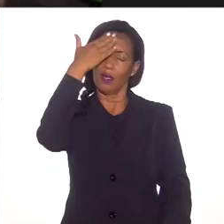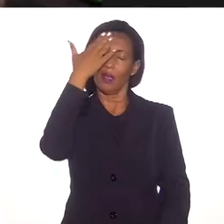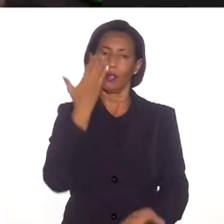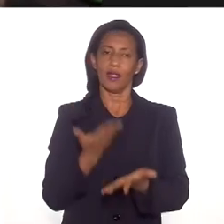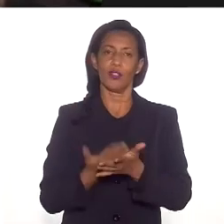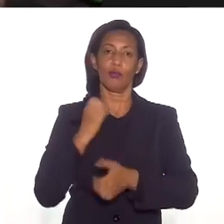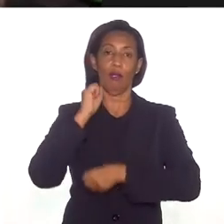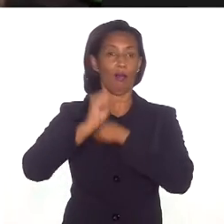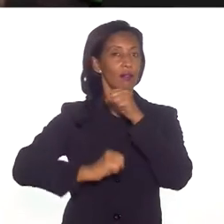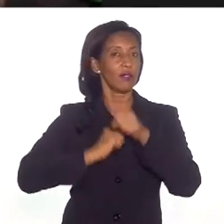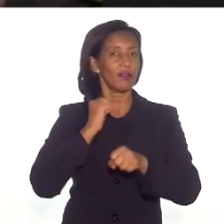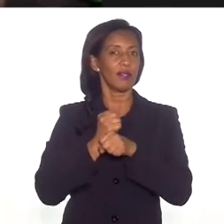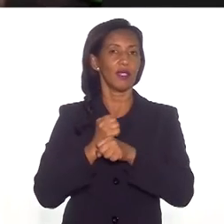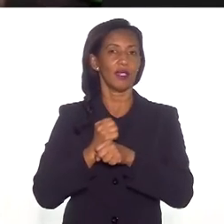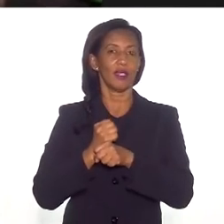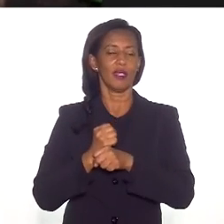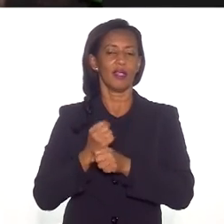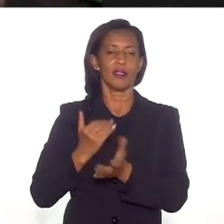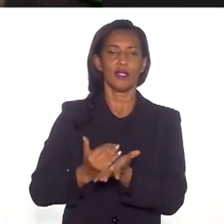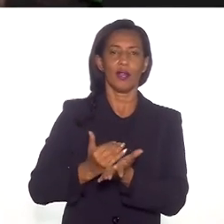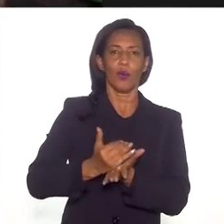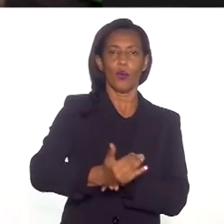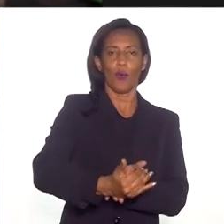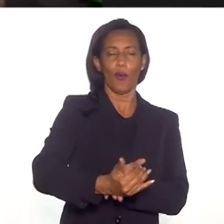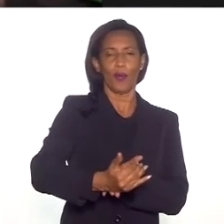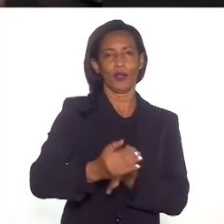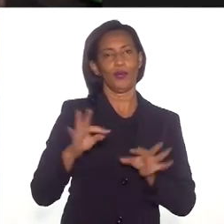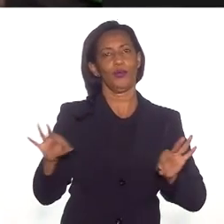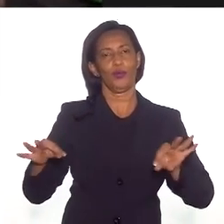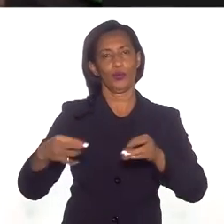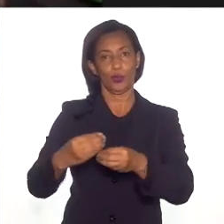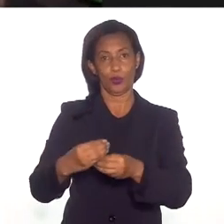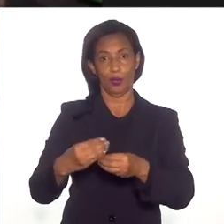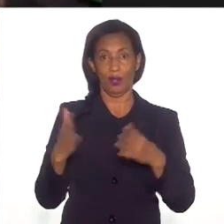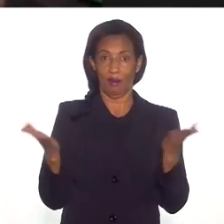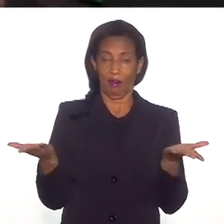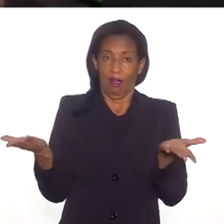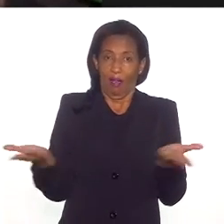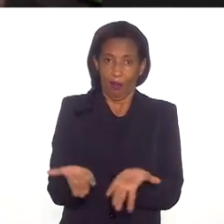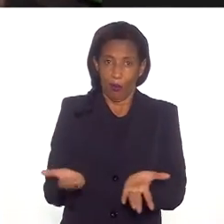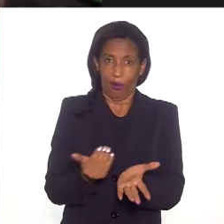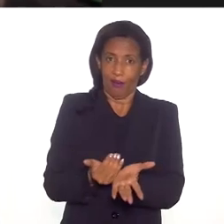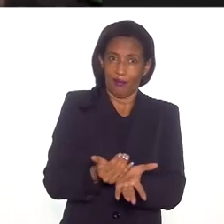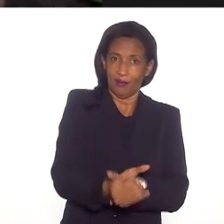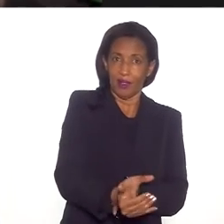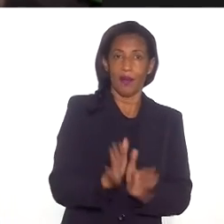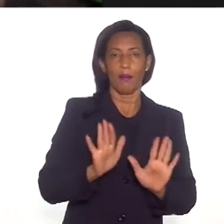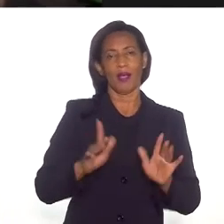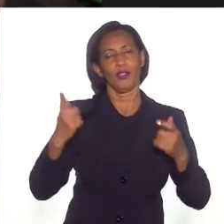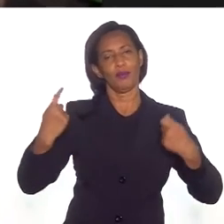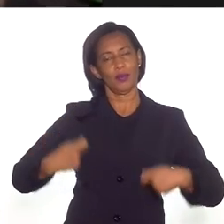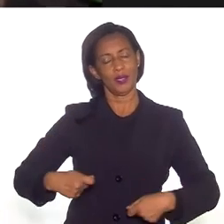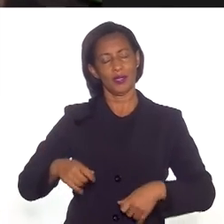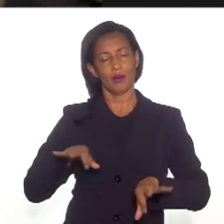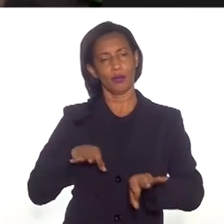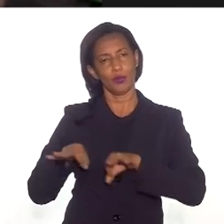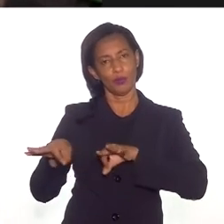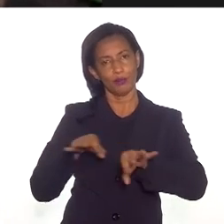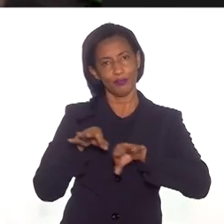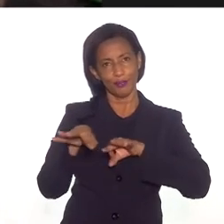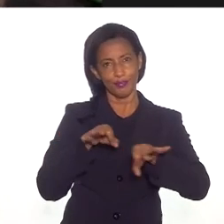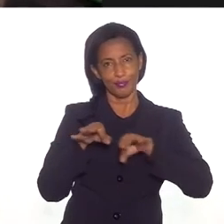acredito que ano que vem é o começo disso tudo, o começo é agora, mas nós precisamos